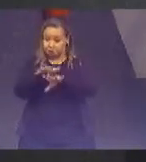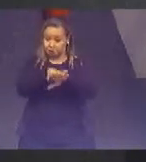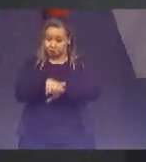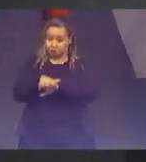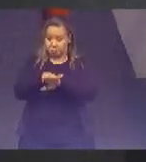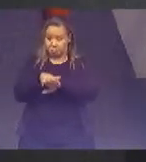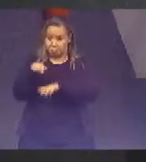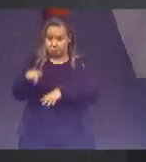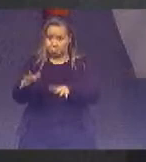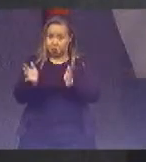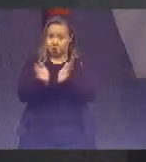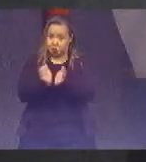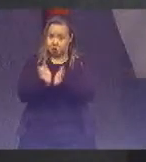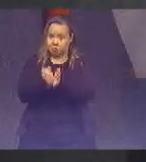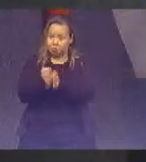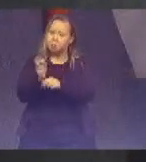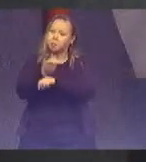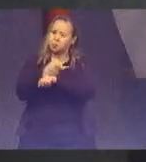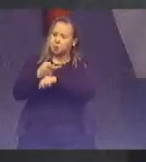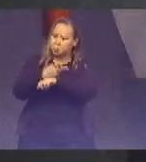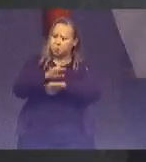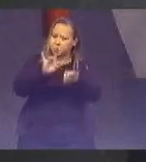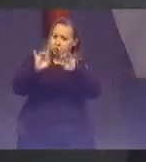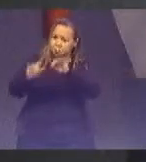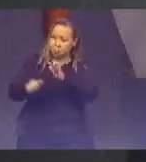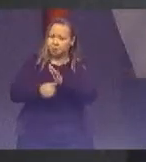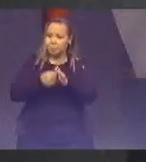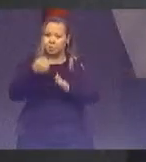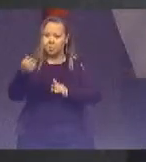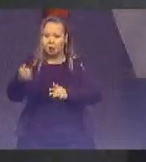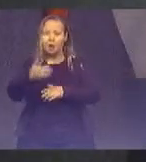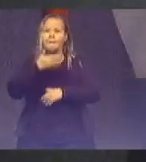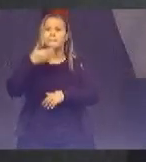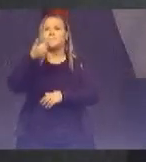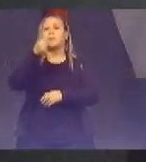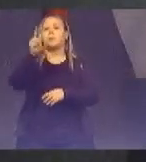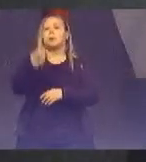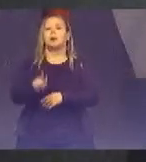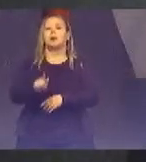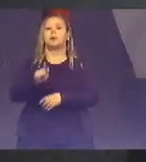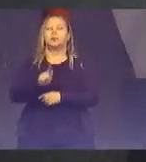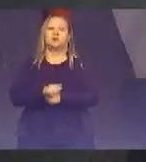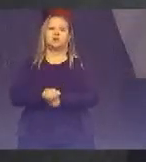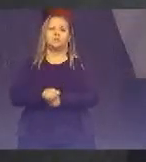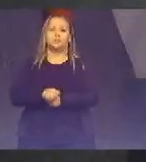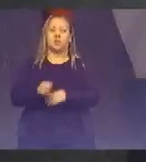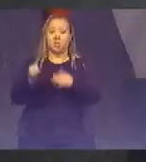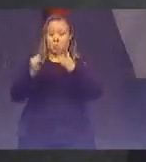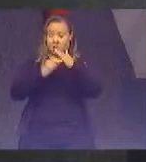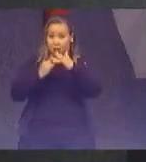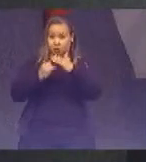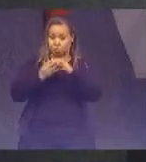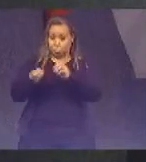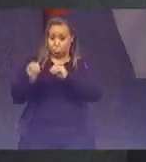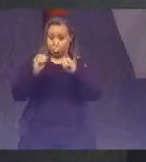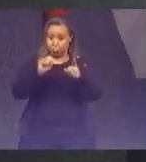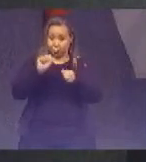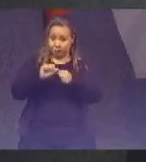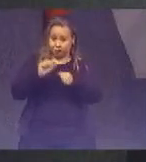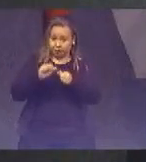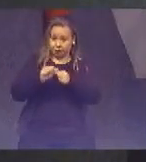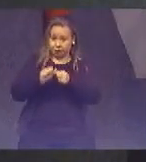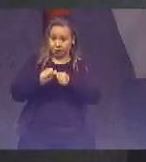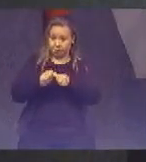Por isso é que procuramos cada vez mais aprimorar a nossa gestão Instituímos um comitê de sustentabilidade no âmbito